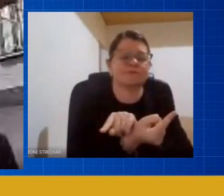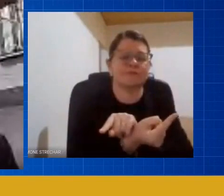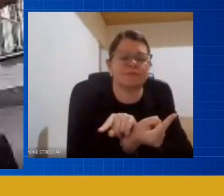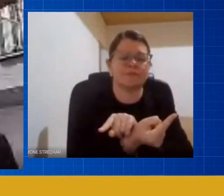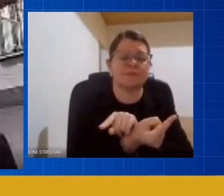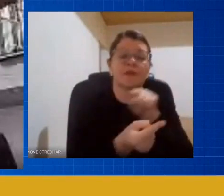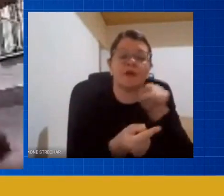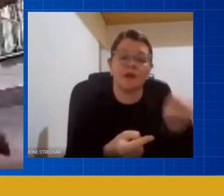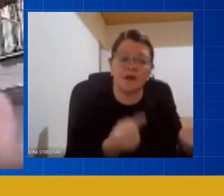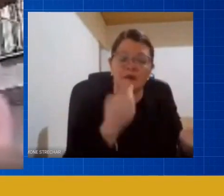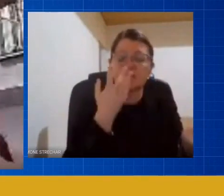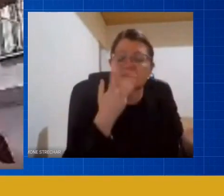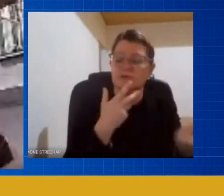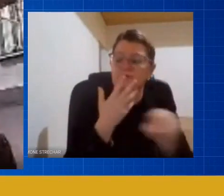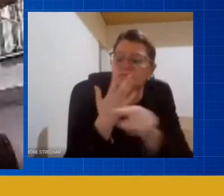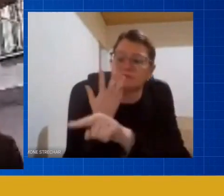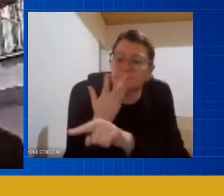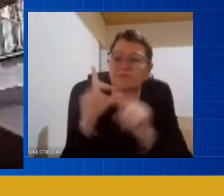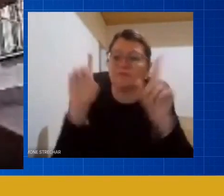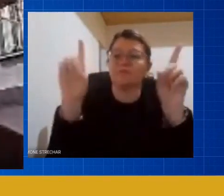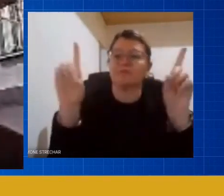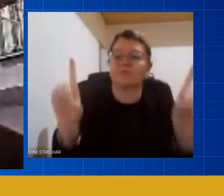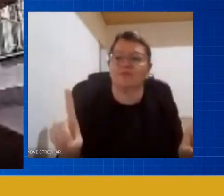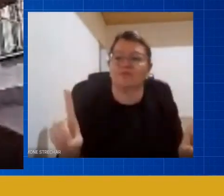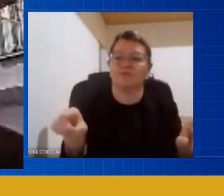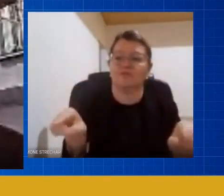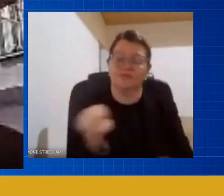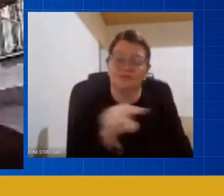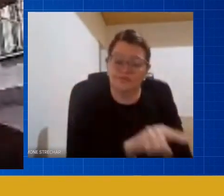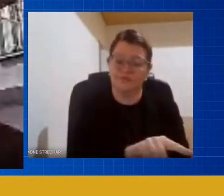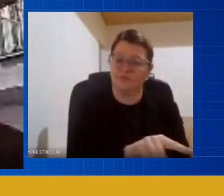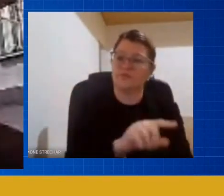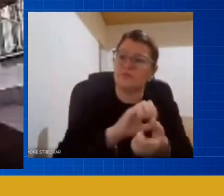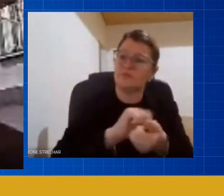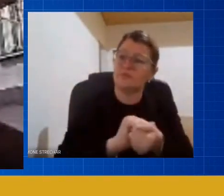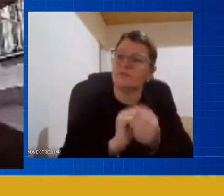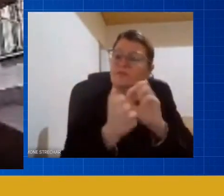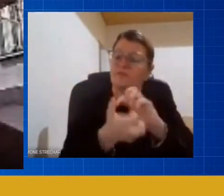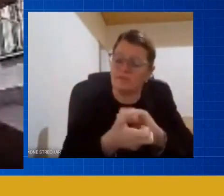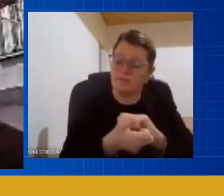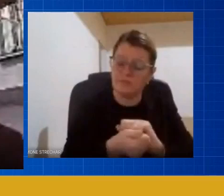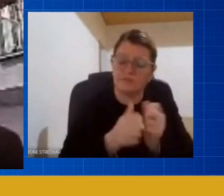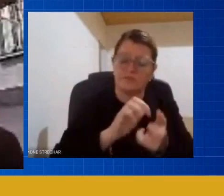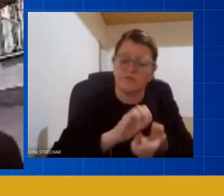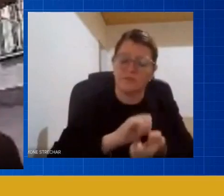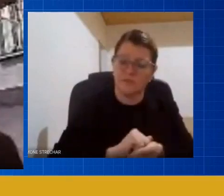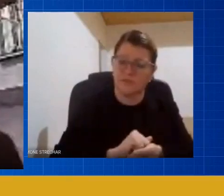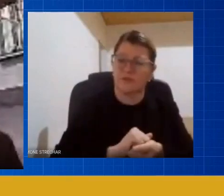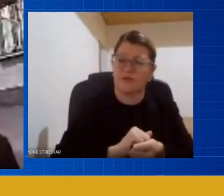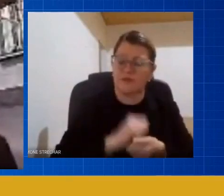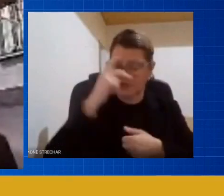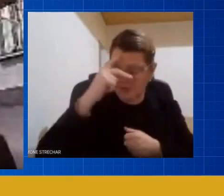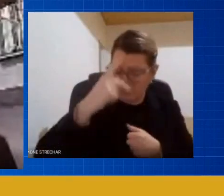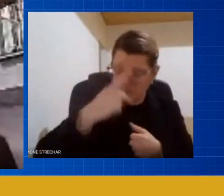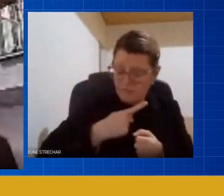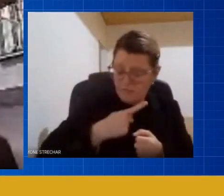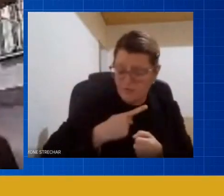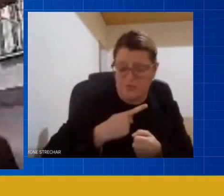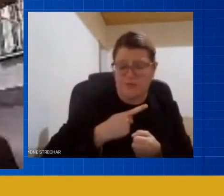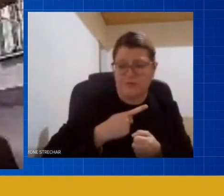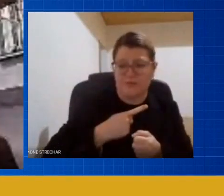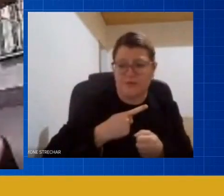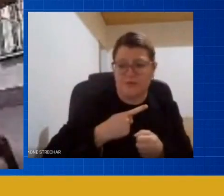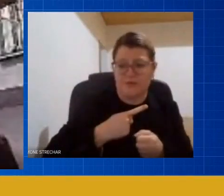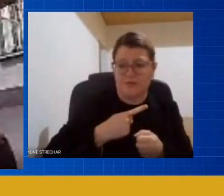ter o direito de ao manusear por exemplo esse objeto dar os desdobramentos que para ela naquele momento são